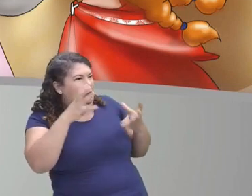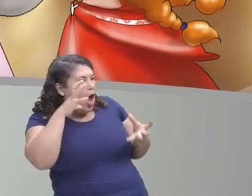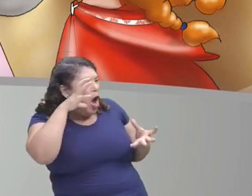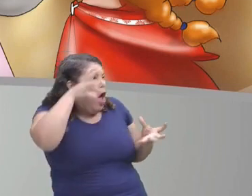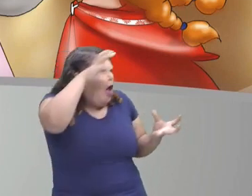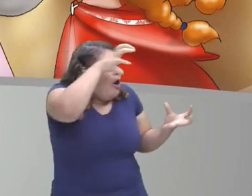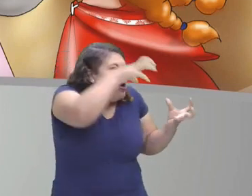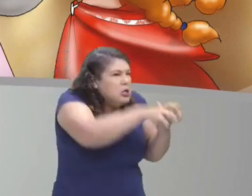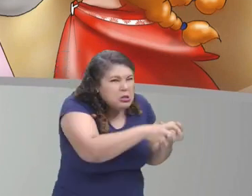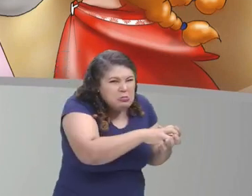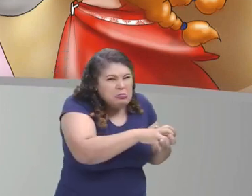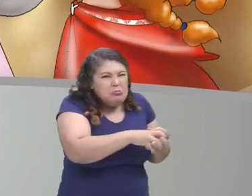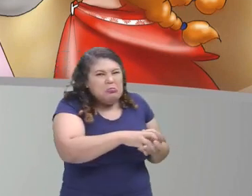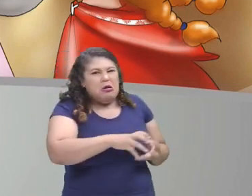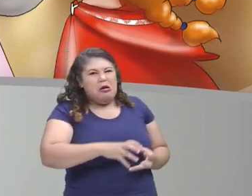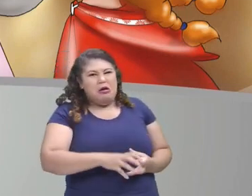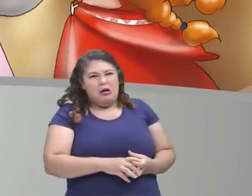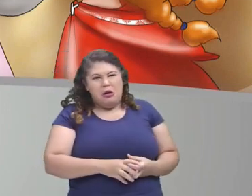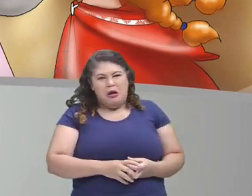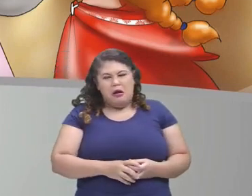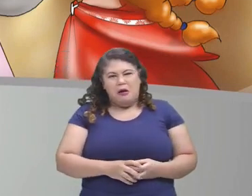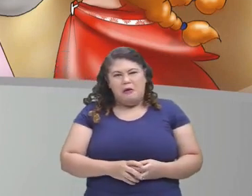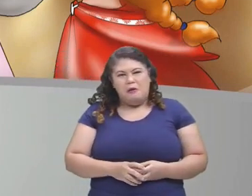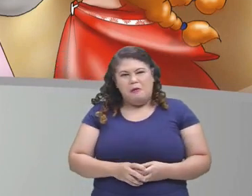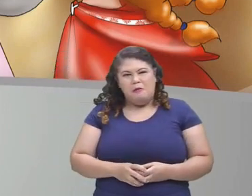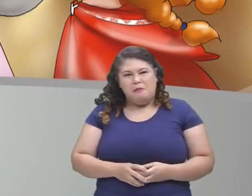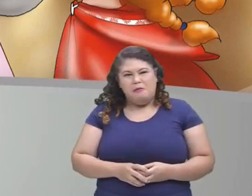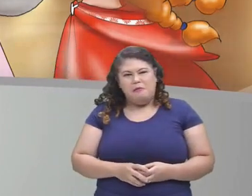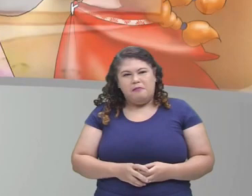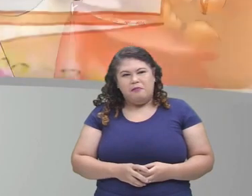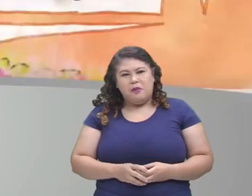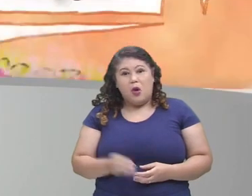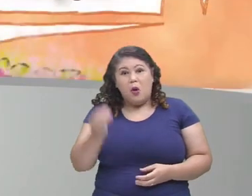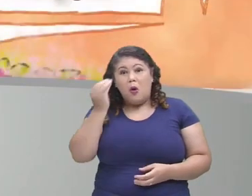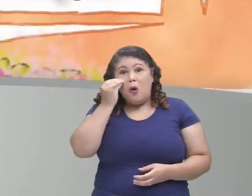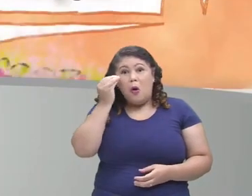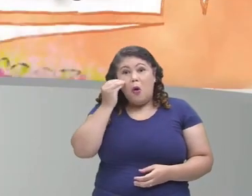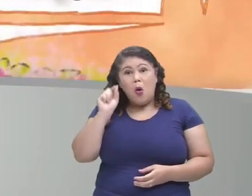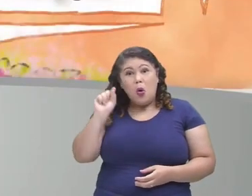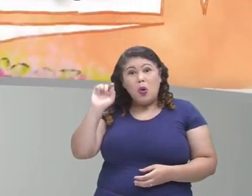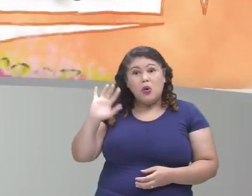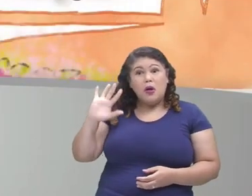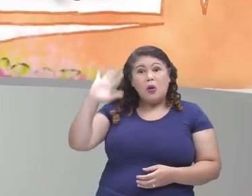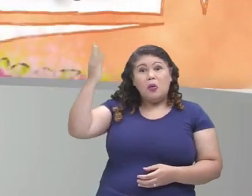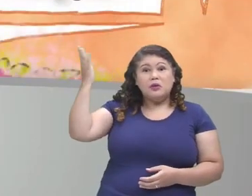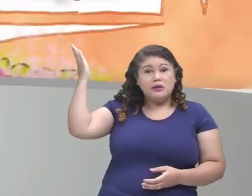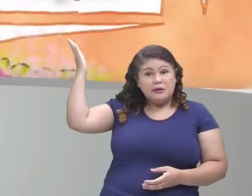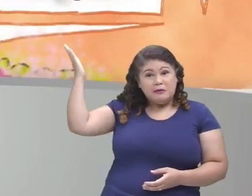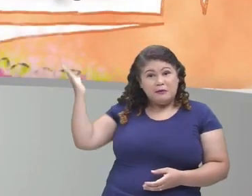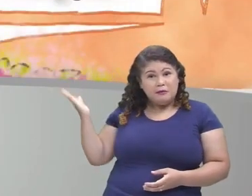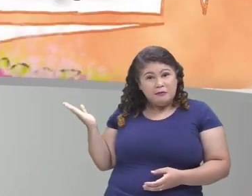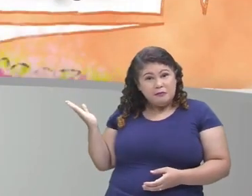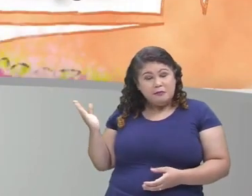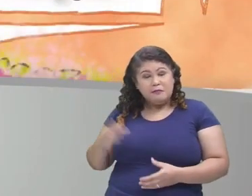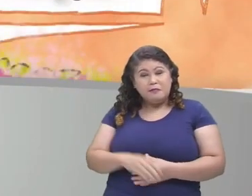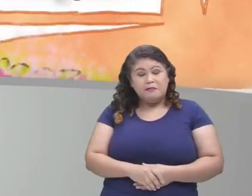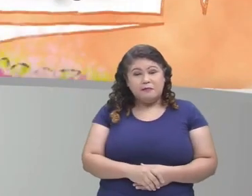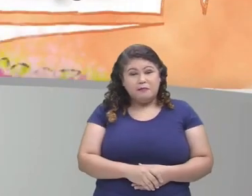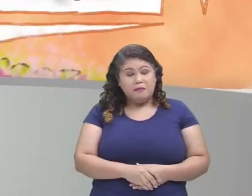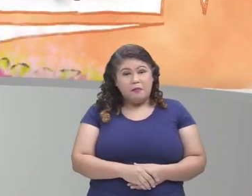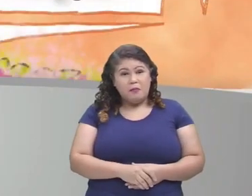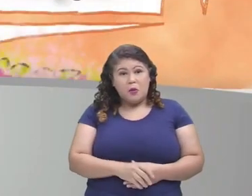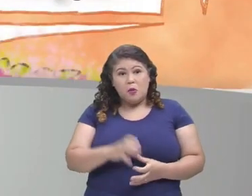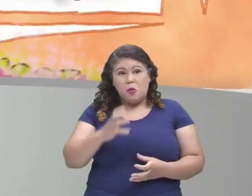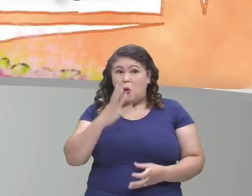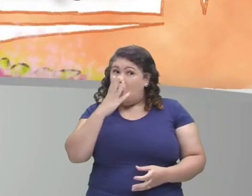melhor. Ah, ah, ah, ah, ah, ah, ah. E olha só, crianças, o que aconteceu depois? O